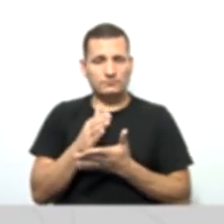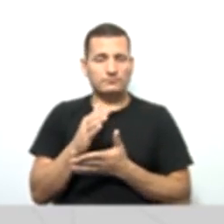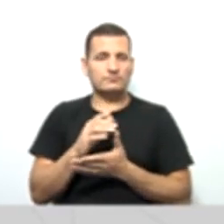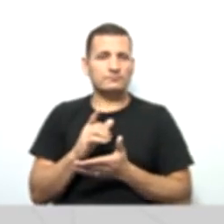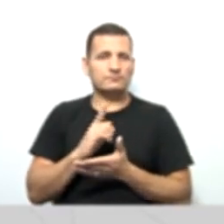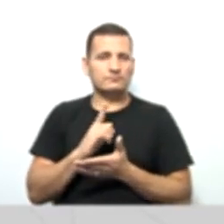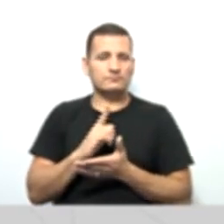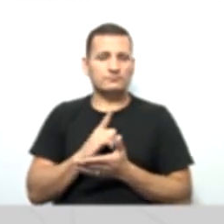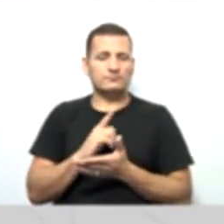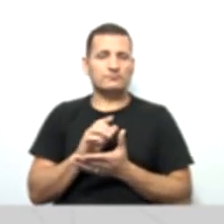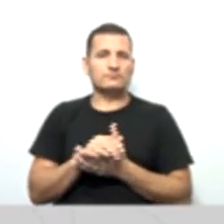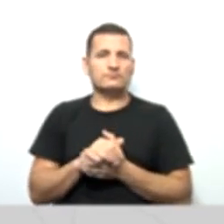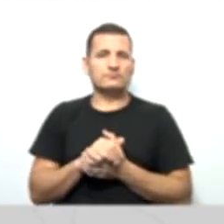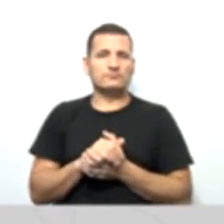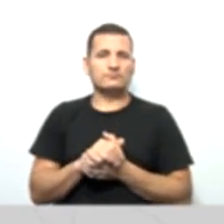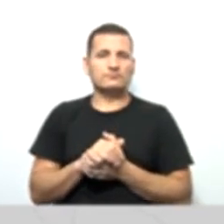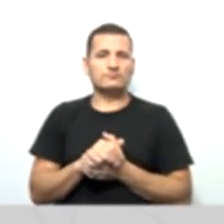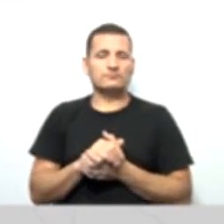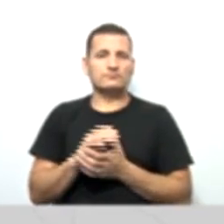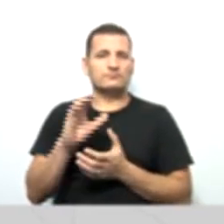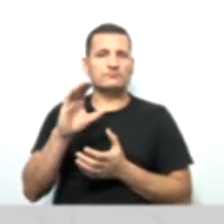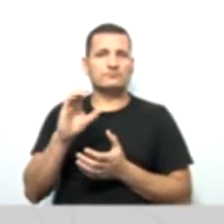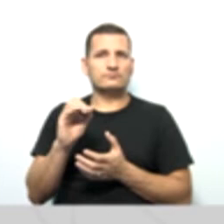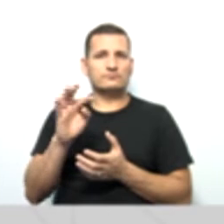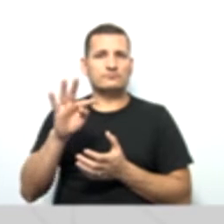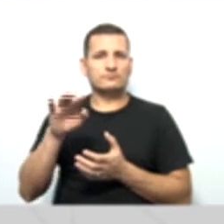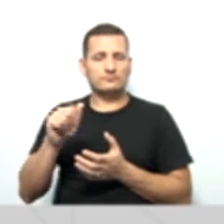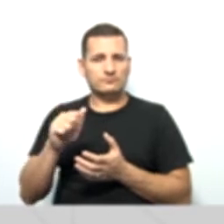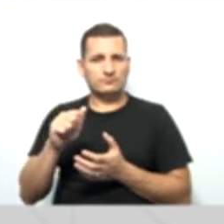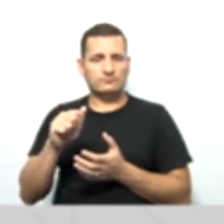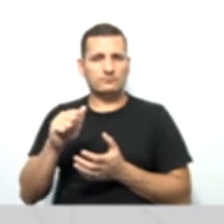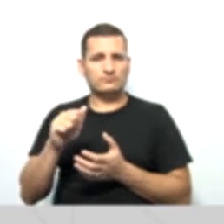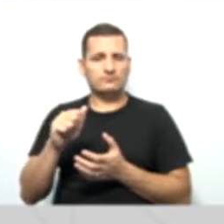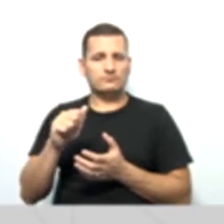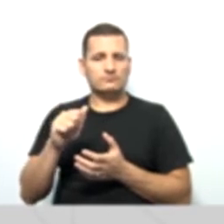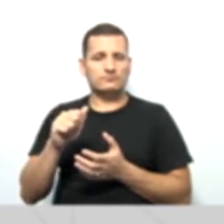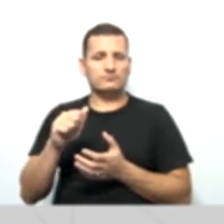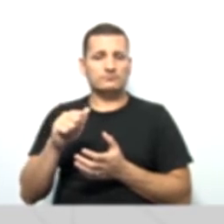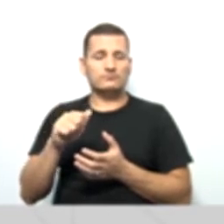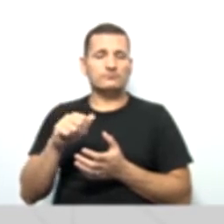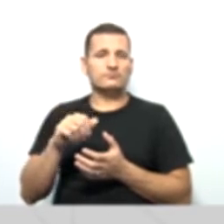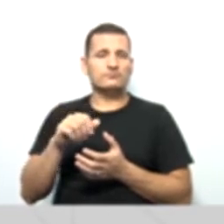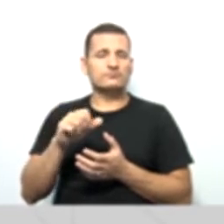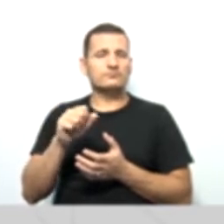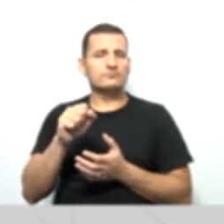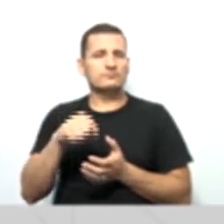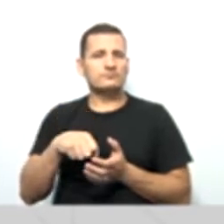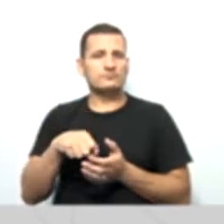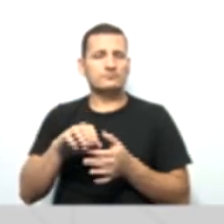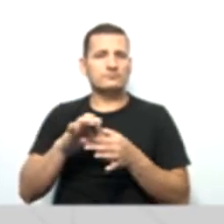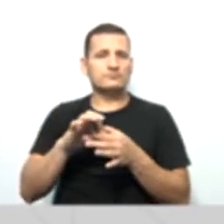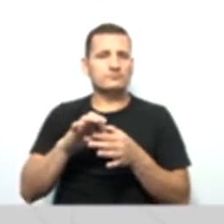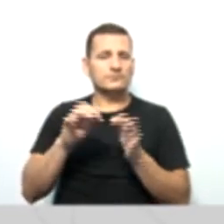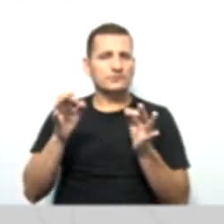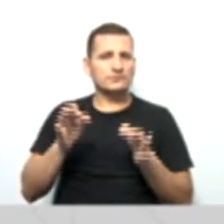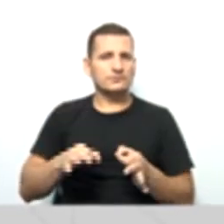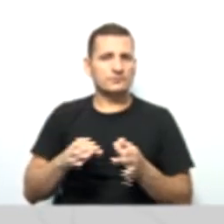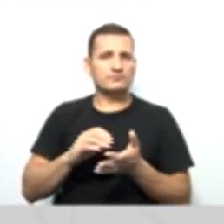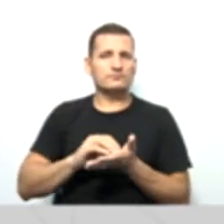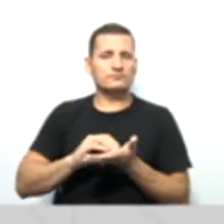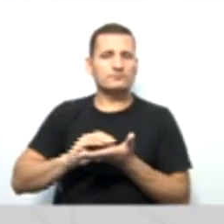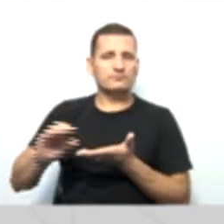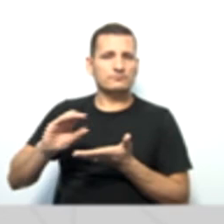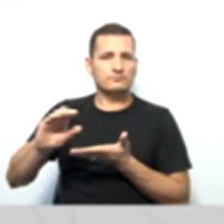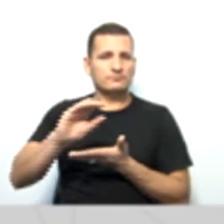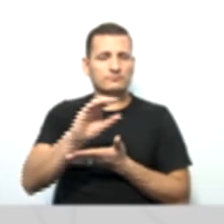integralização das cotas parte do capital social foram devidamente e corretamente distribuídos entre